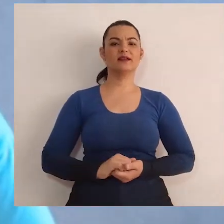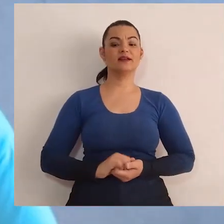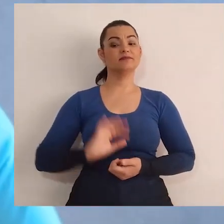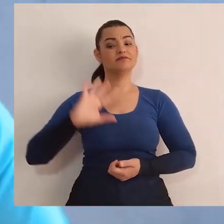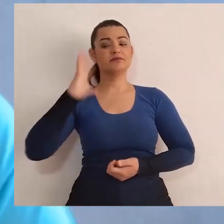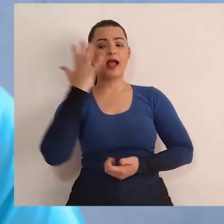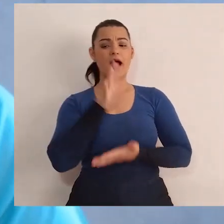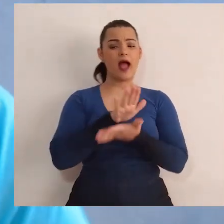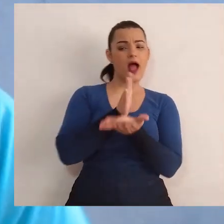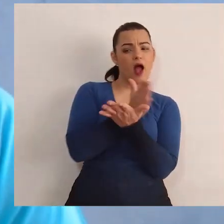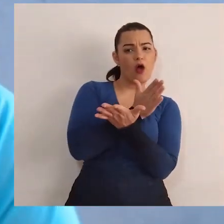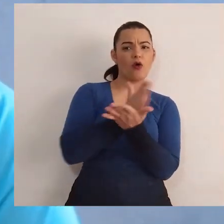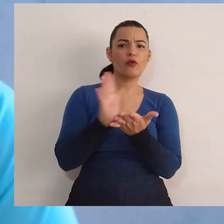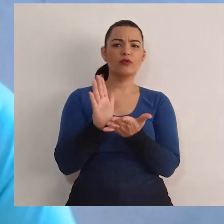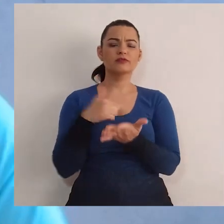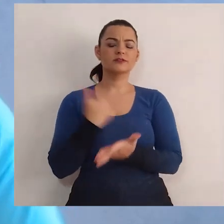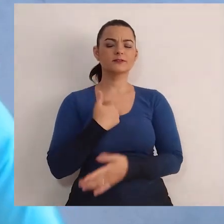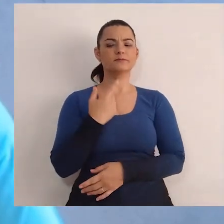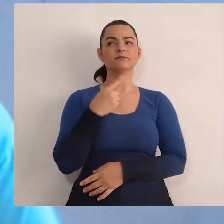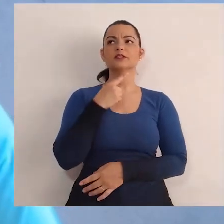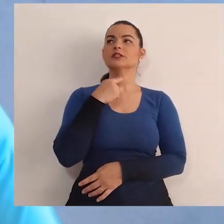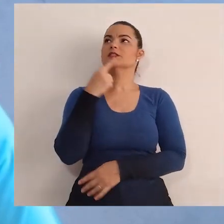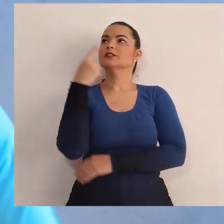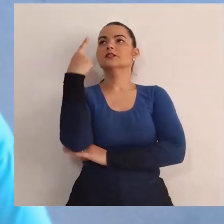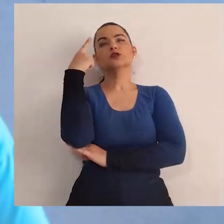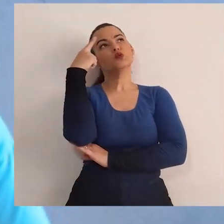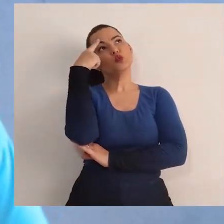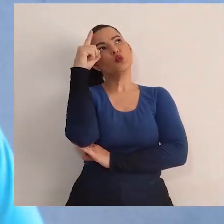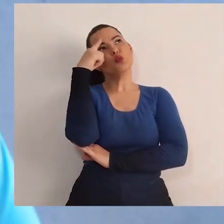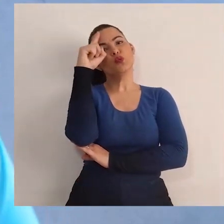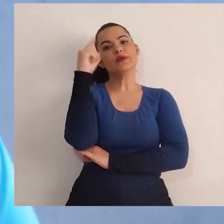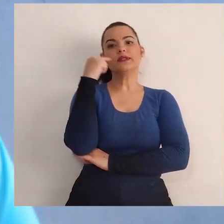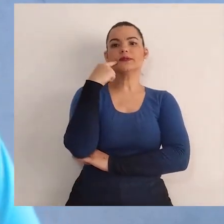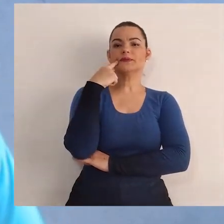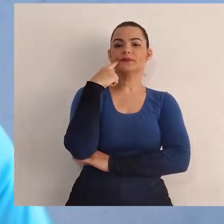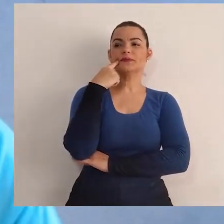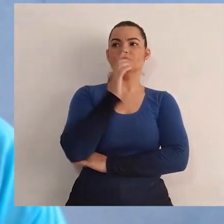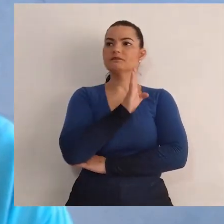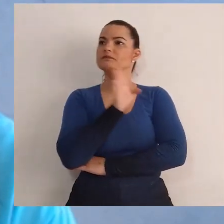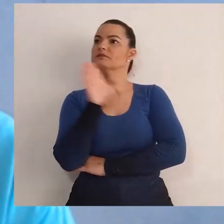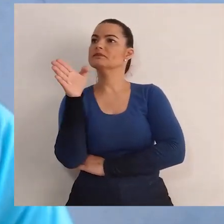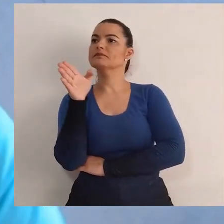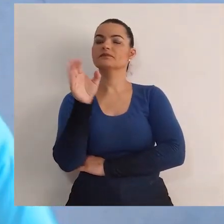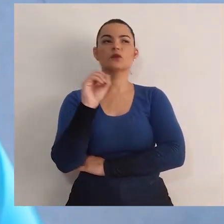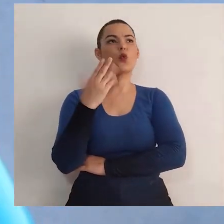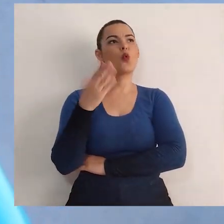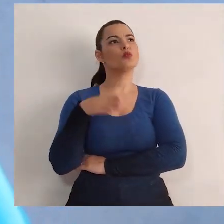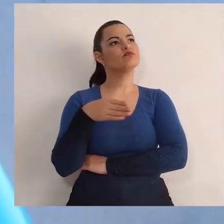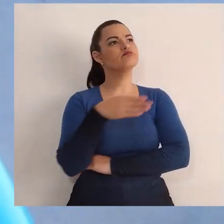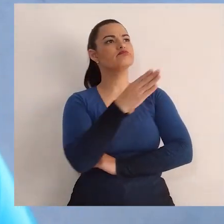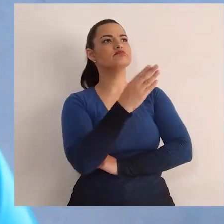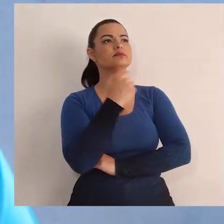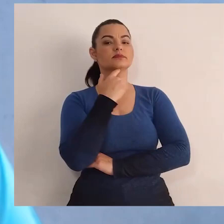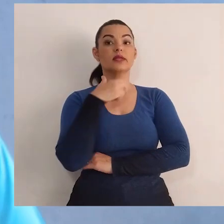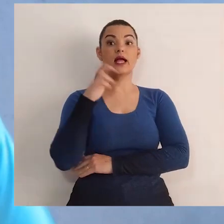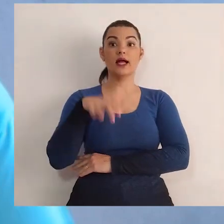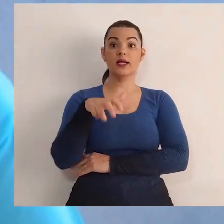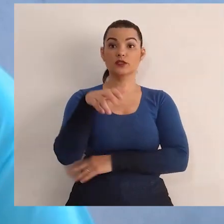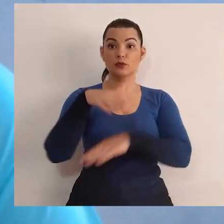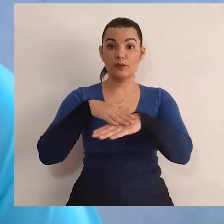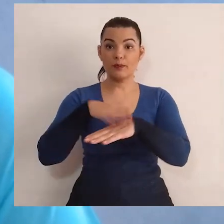Eu sei que tem algumas situações que nós ficamos muito na dúvida. Vou para a direita, vou para a esquerda?